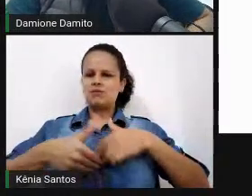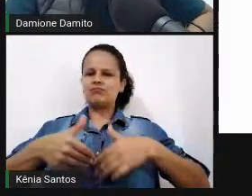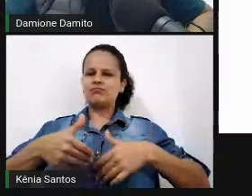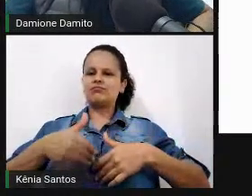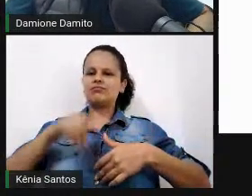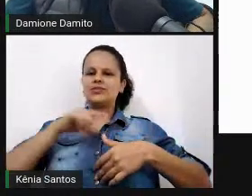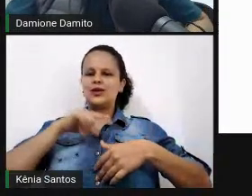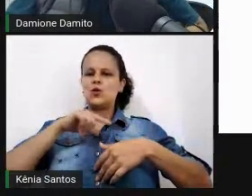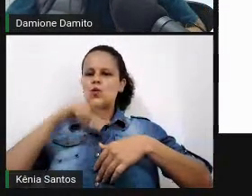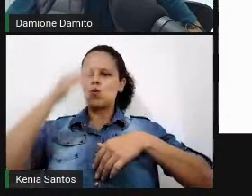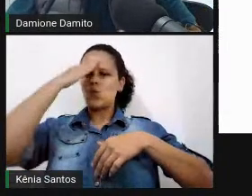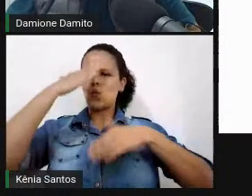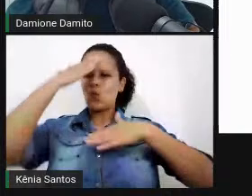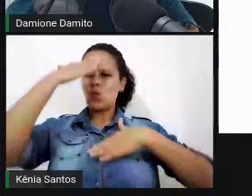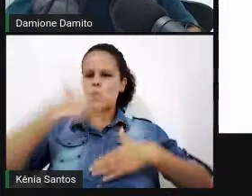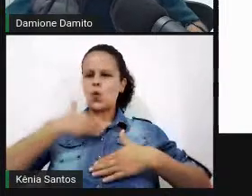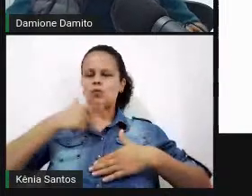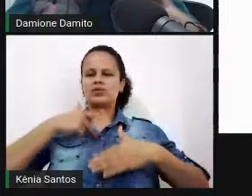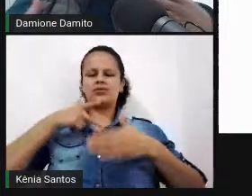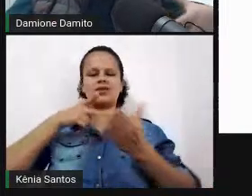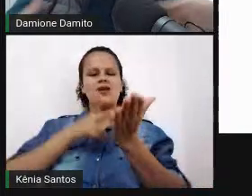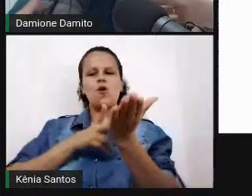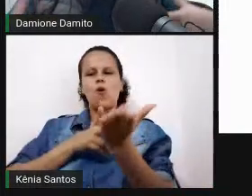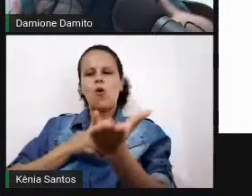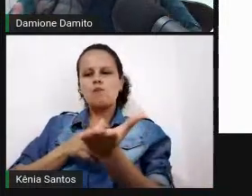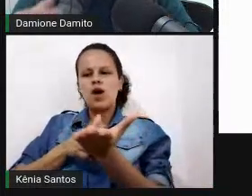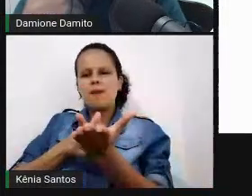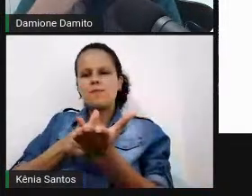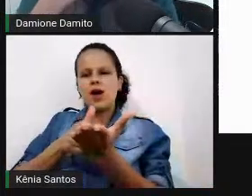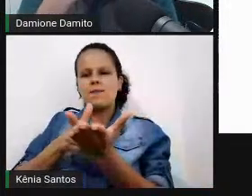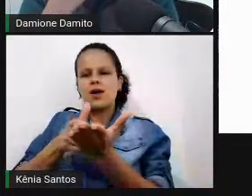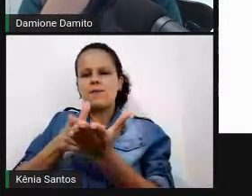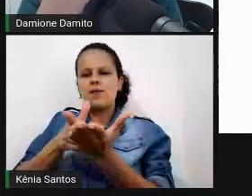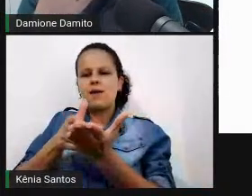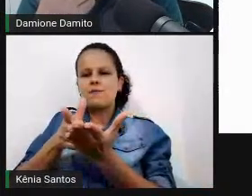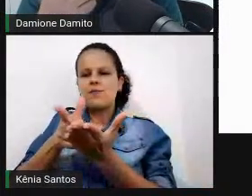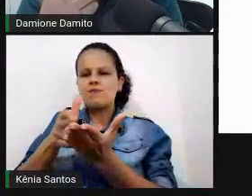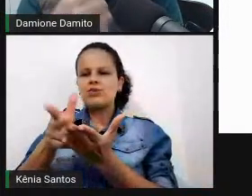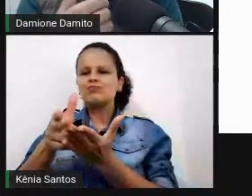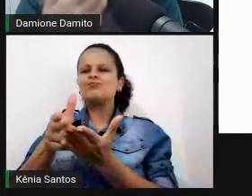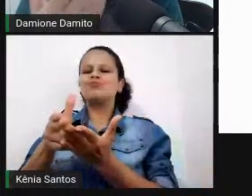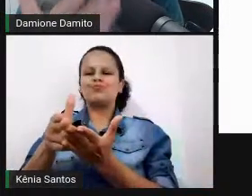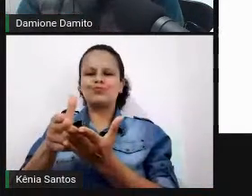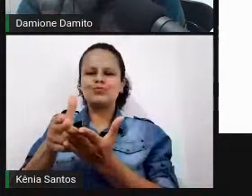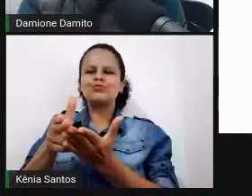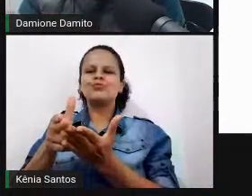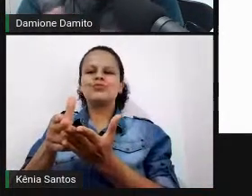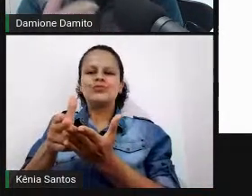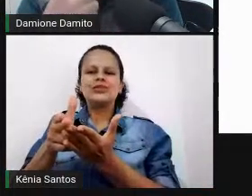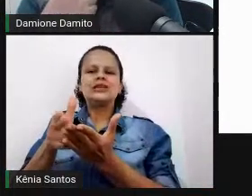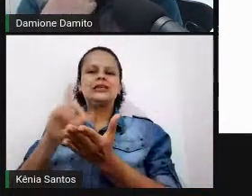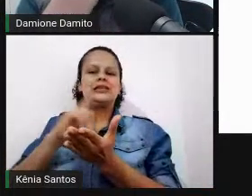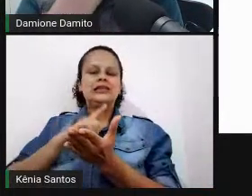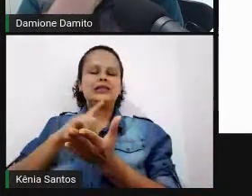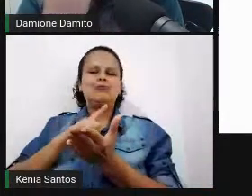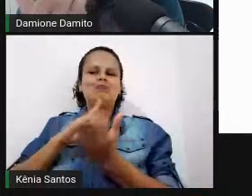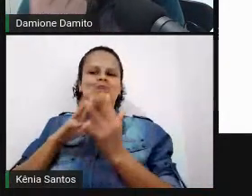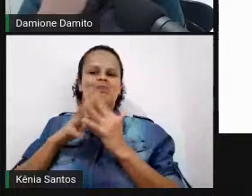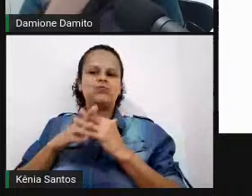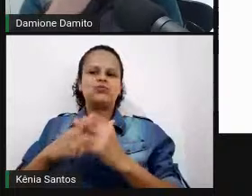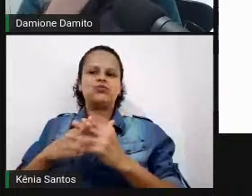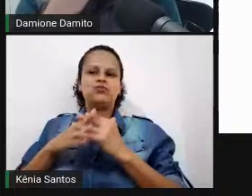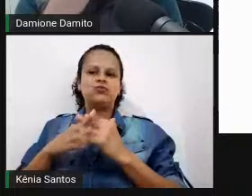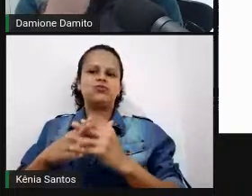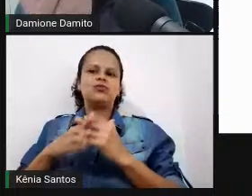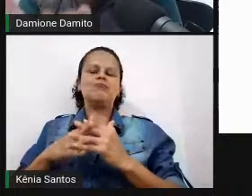depois um traço e era aberto a barriga e era feita a cirurgia, assim, de maneira bastante invasiva, né? O pós-operatório era bastante